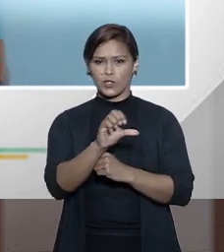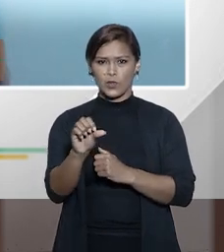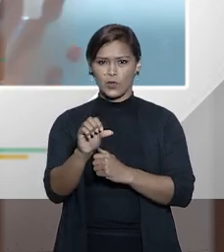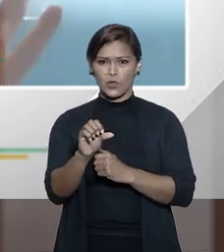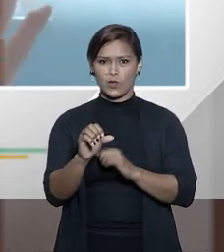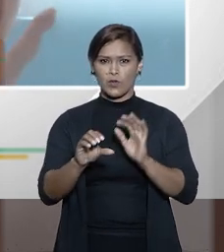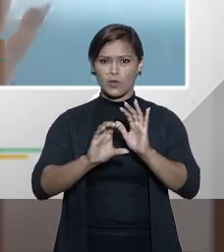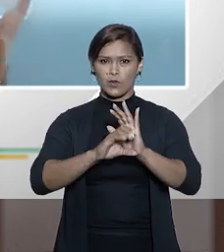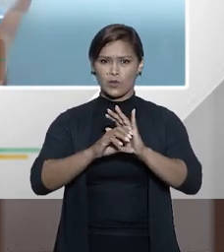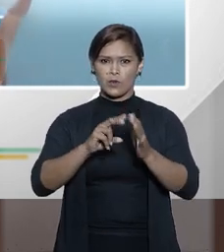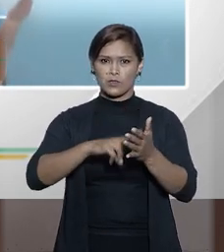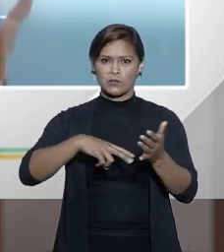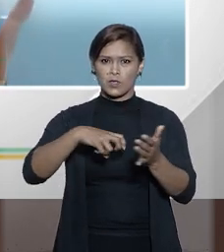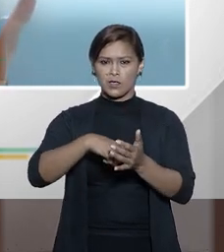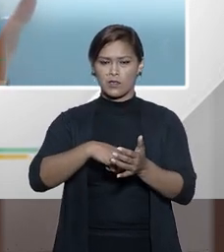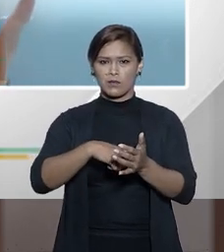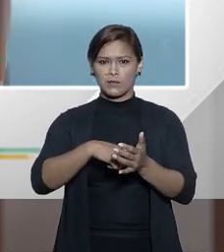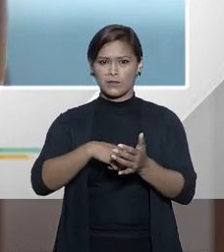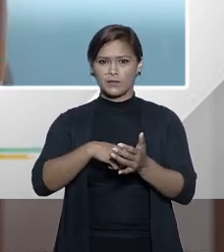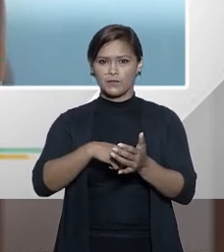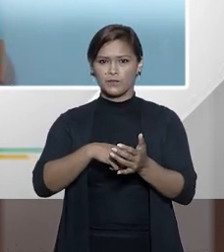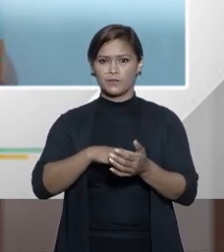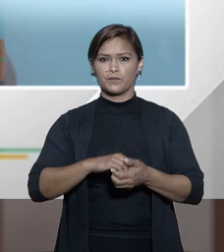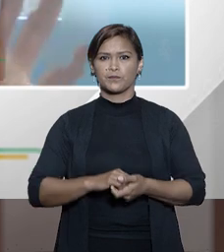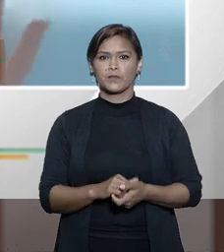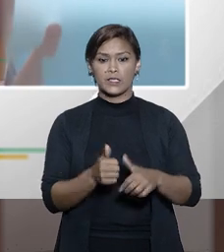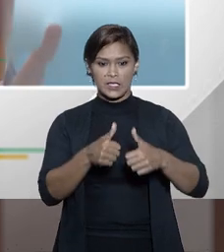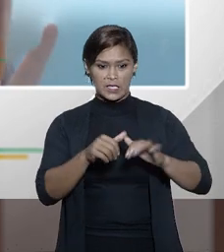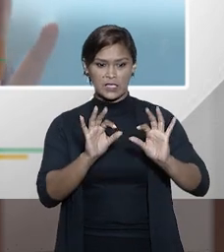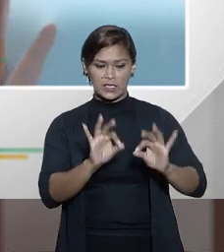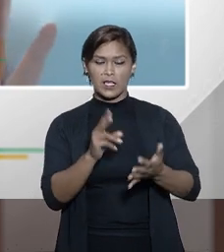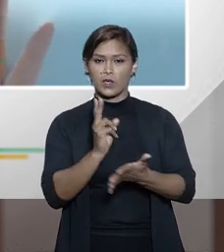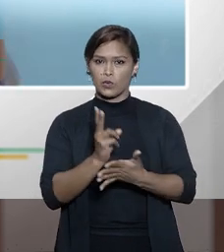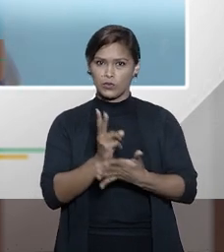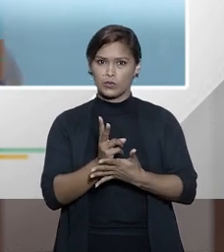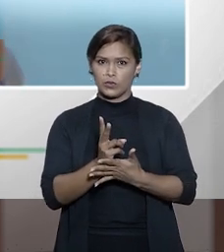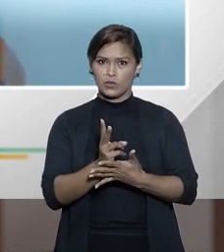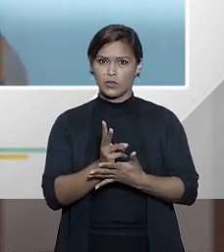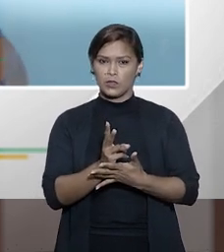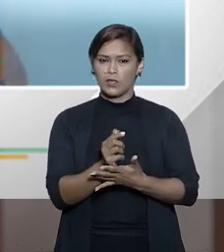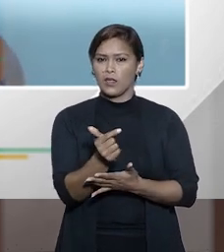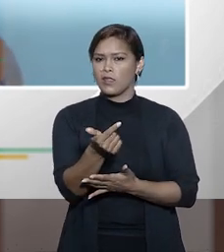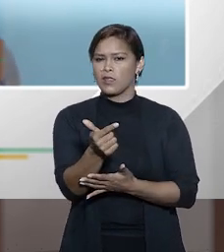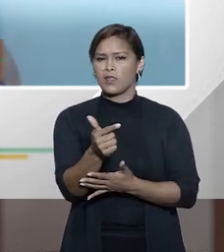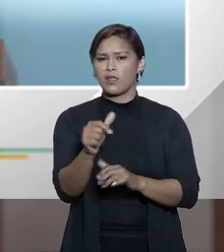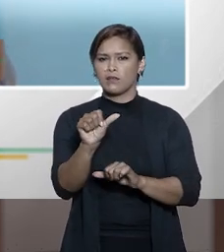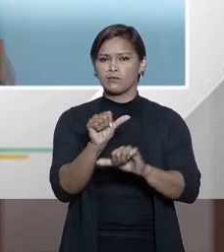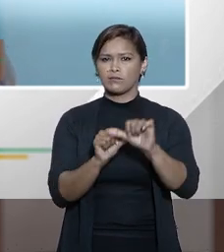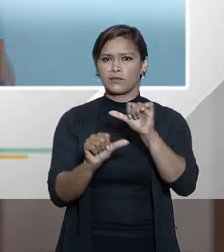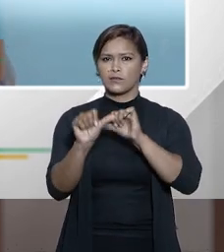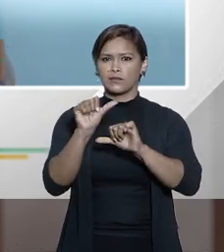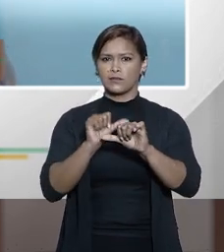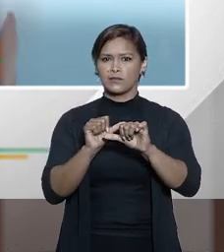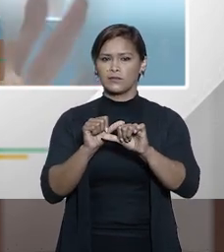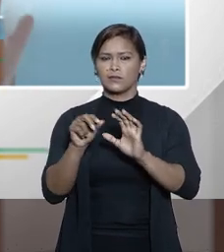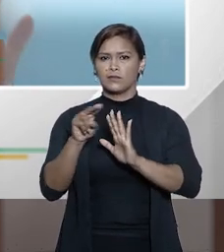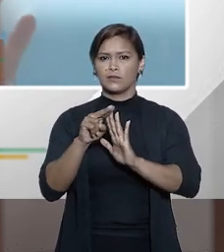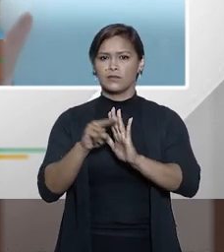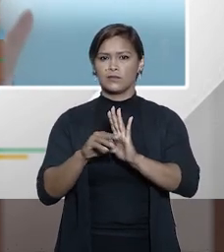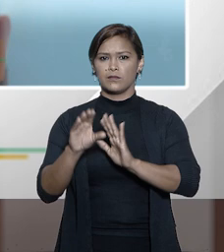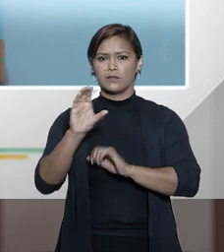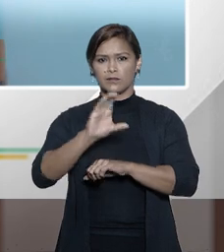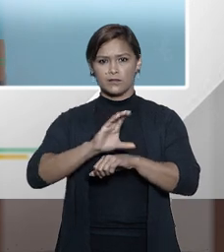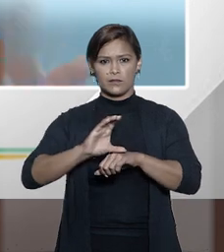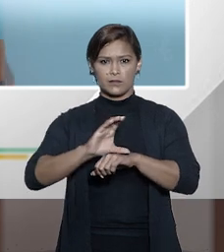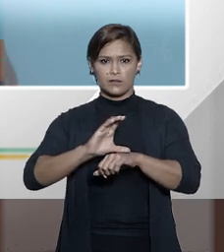9 do código penal salvo melhor juízo ele está lá não se alterou a norma